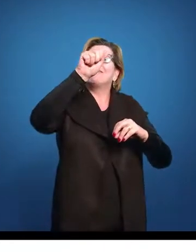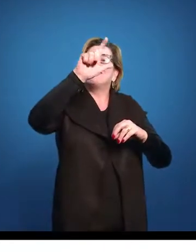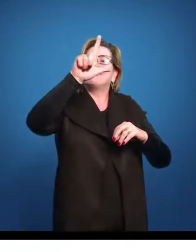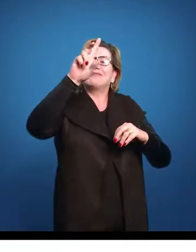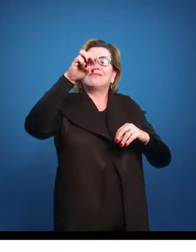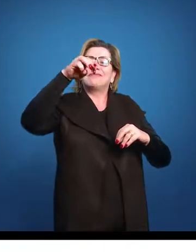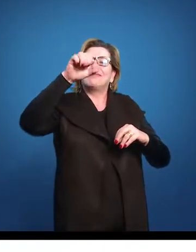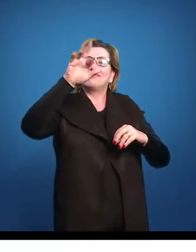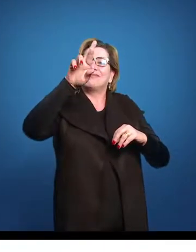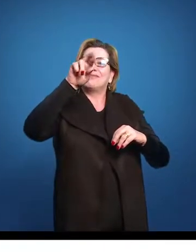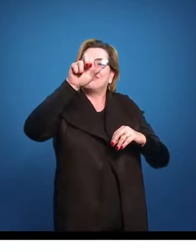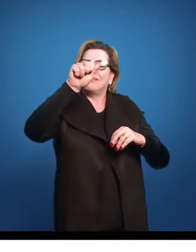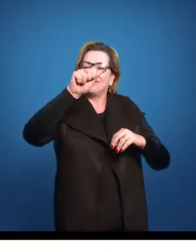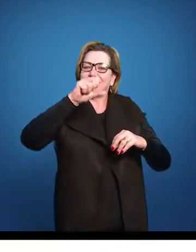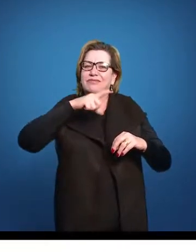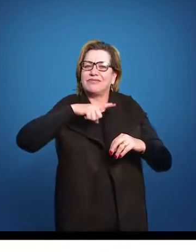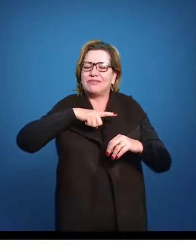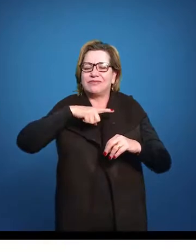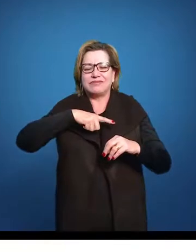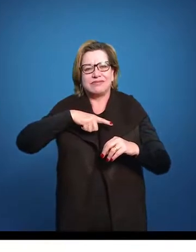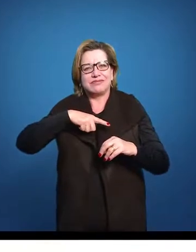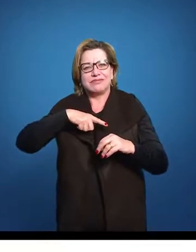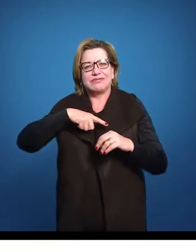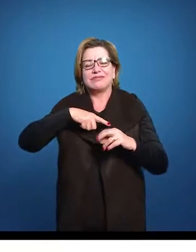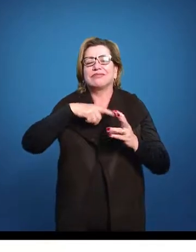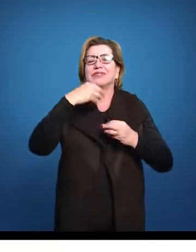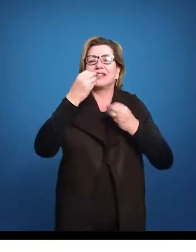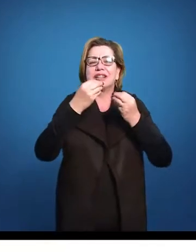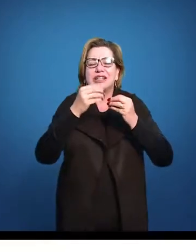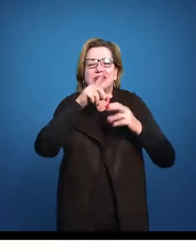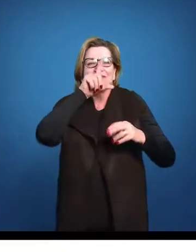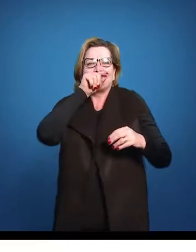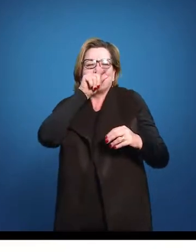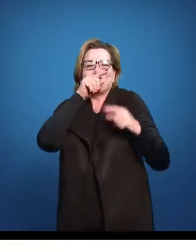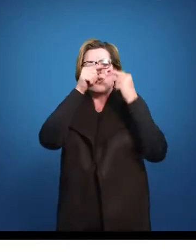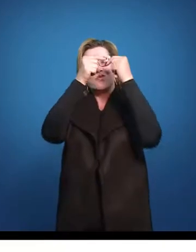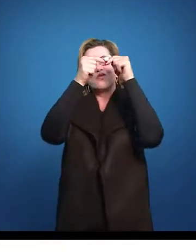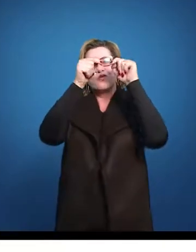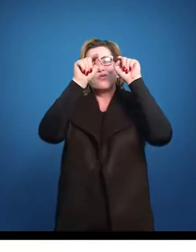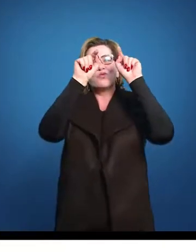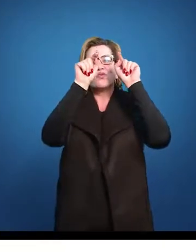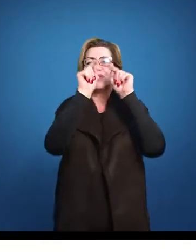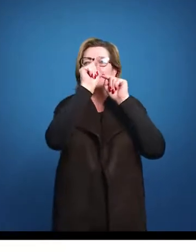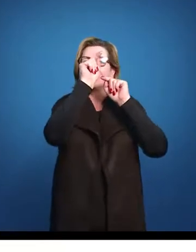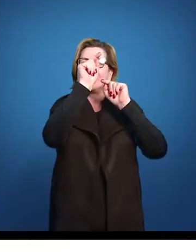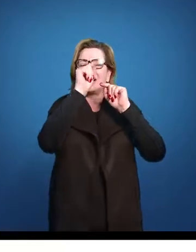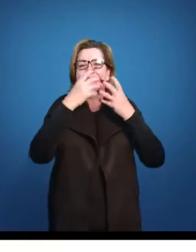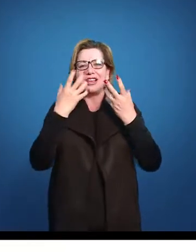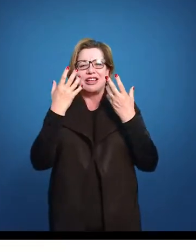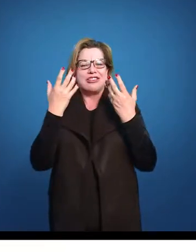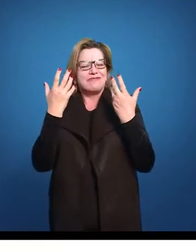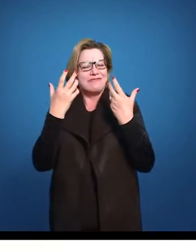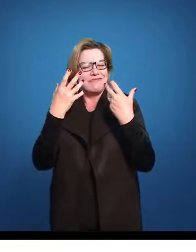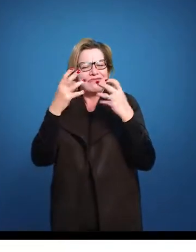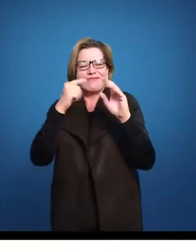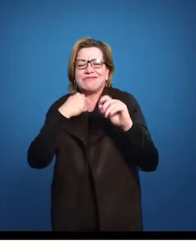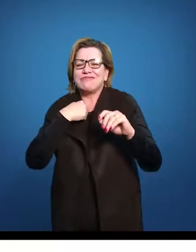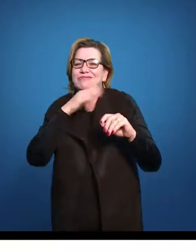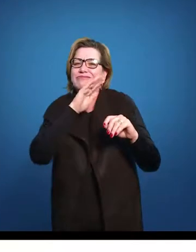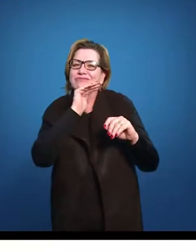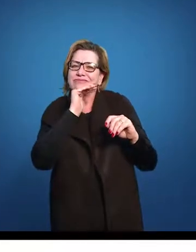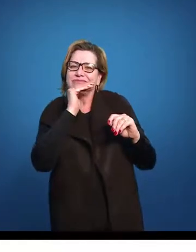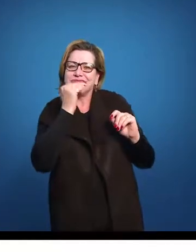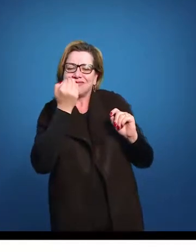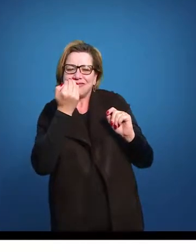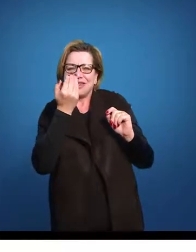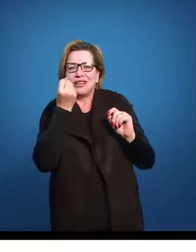morra, sem que eu volte para lá. Sem que desfrute os primores, que não encontro por cá. Sem que